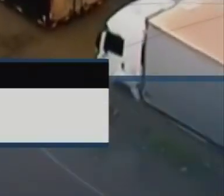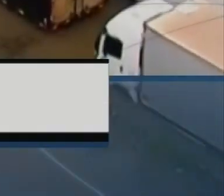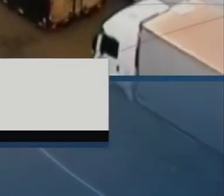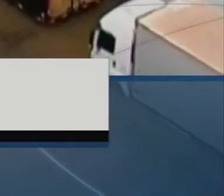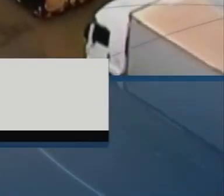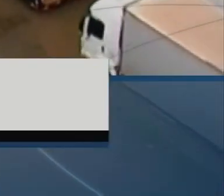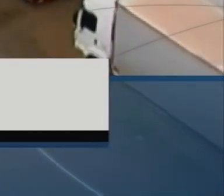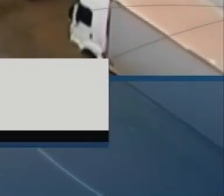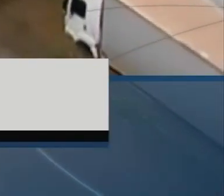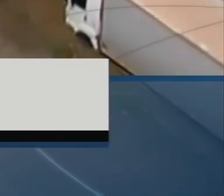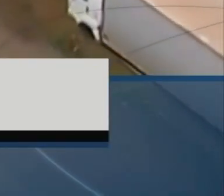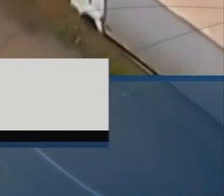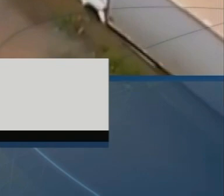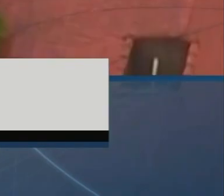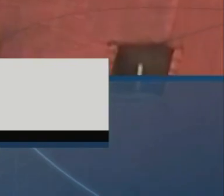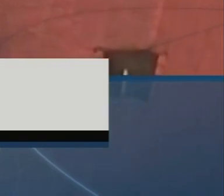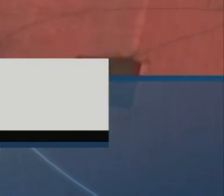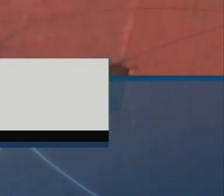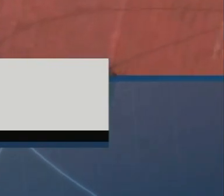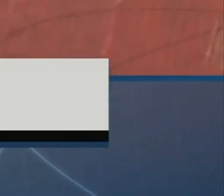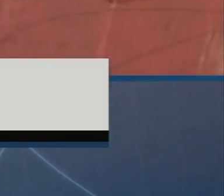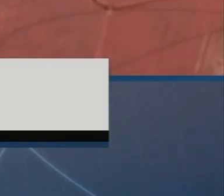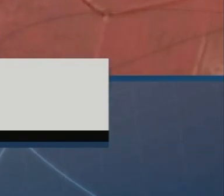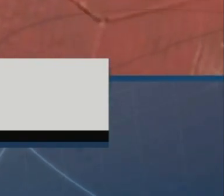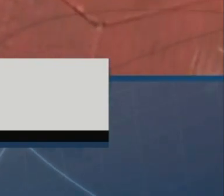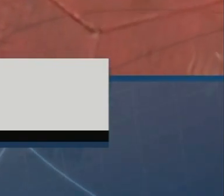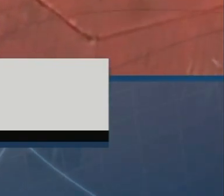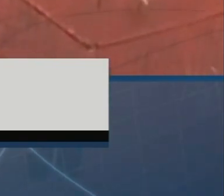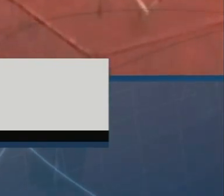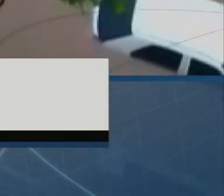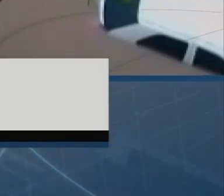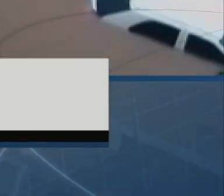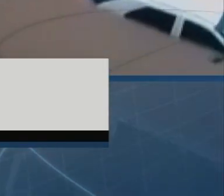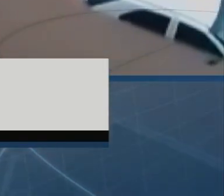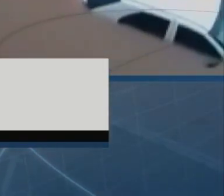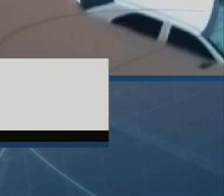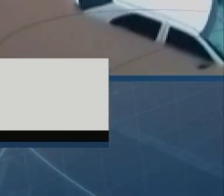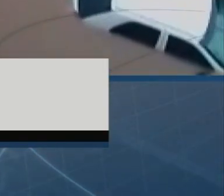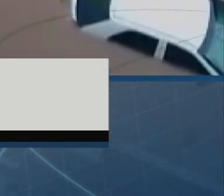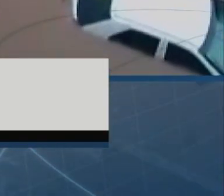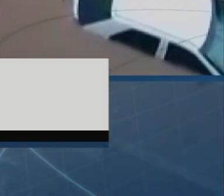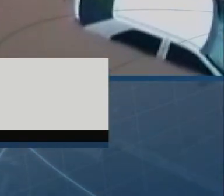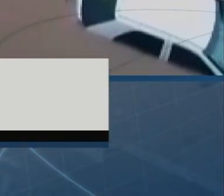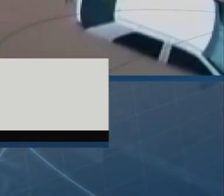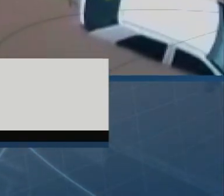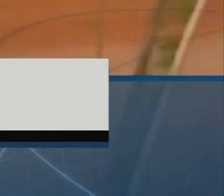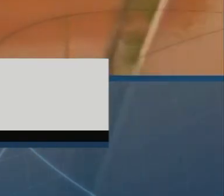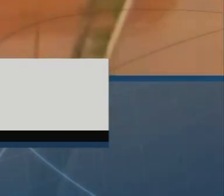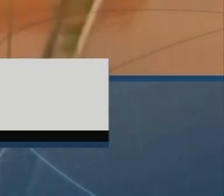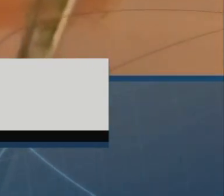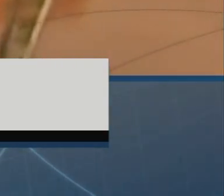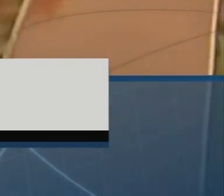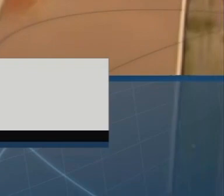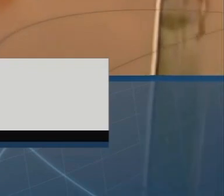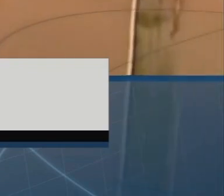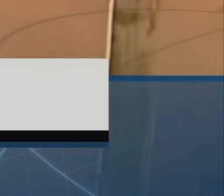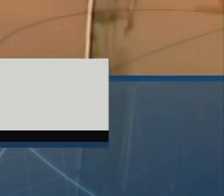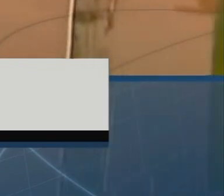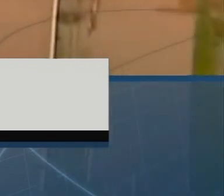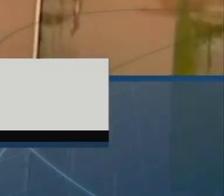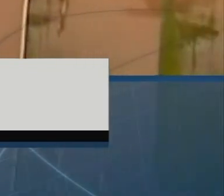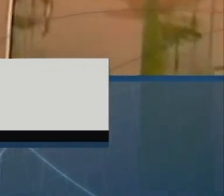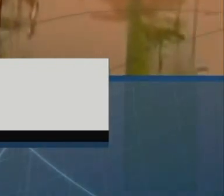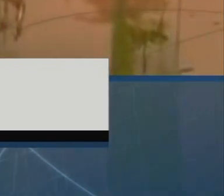Jornal da Cultura começa agora. São Paulo, debaixo d'água. Na maior chuva dos últimos 37 anos, a maior cidade do país